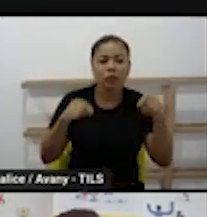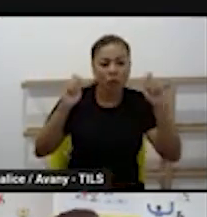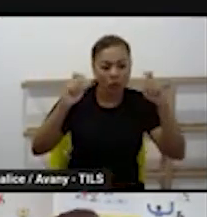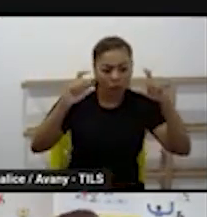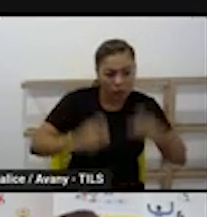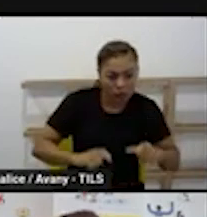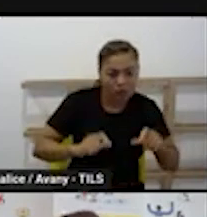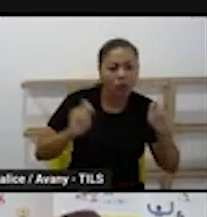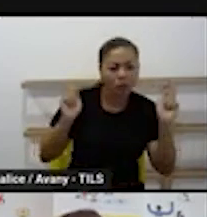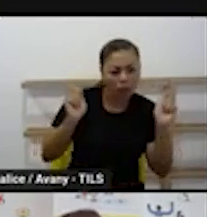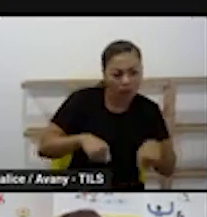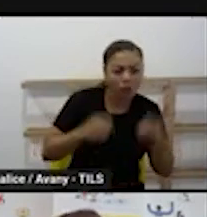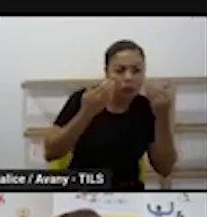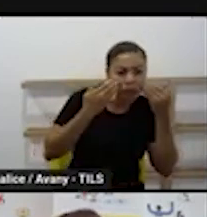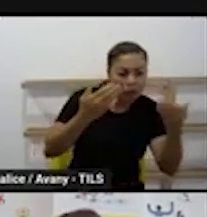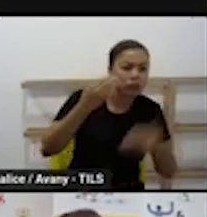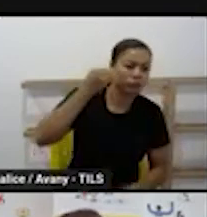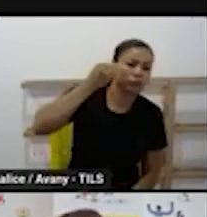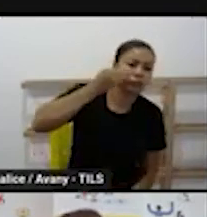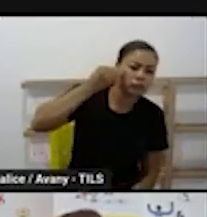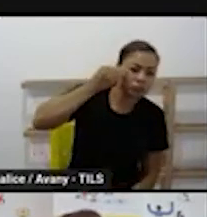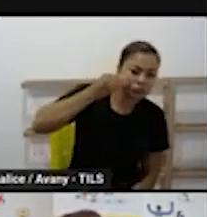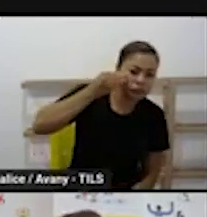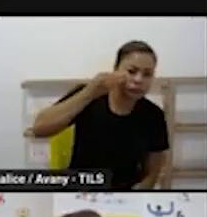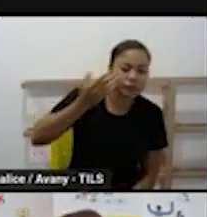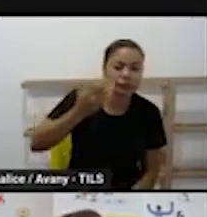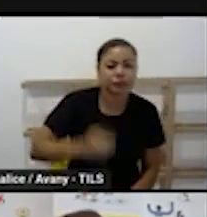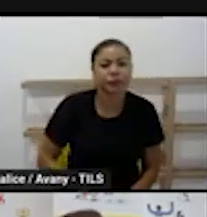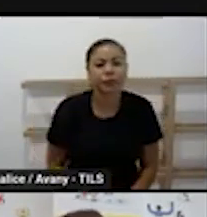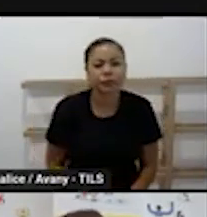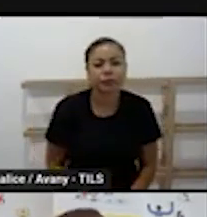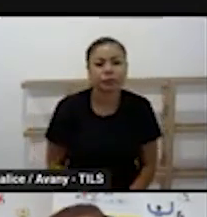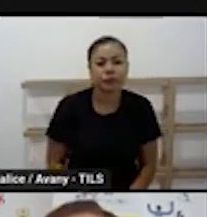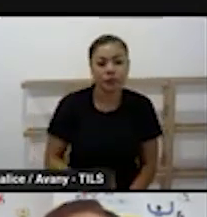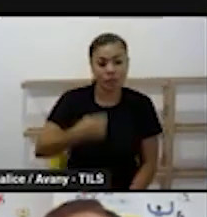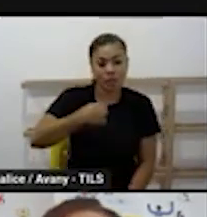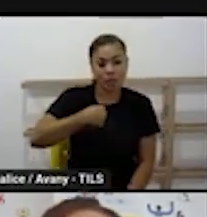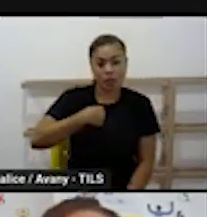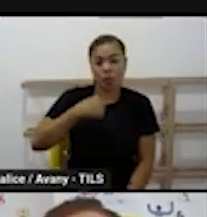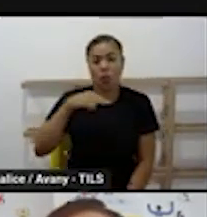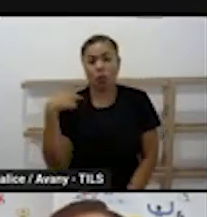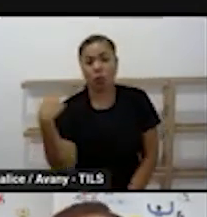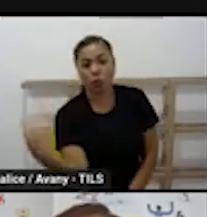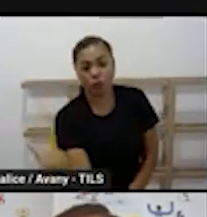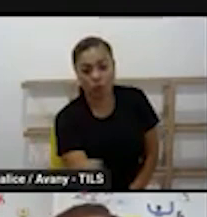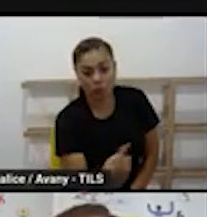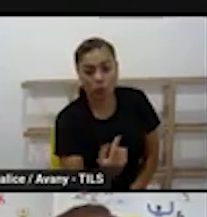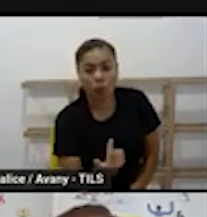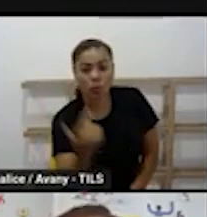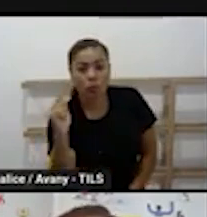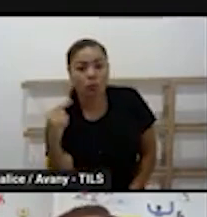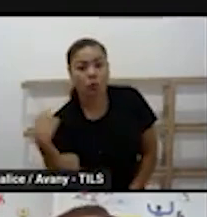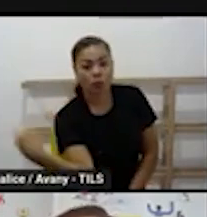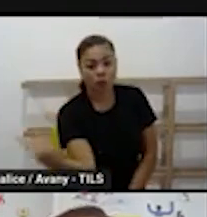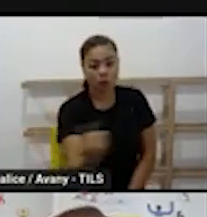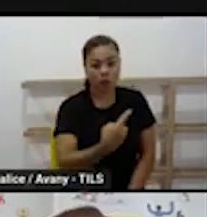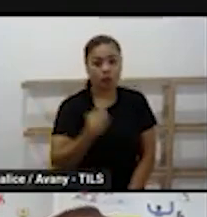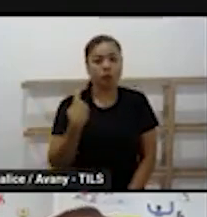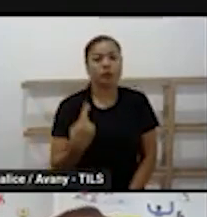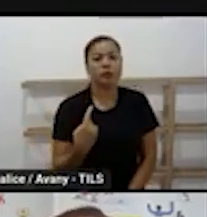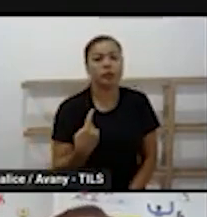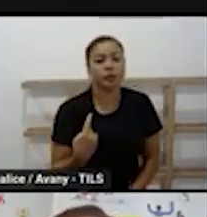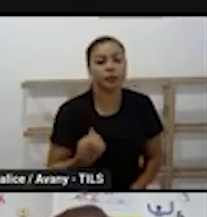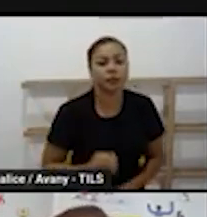interlocução, do eu, outro, nós, espaços, tempos, quantidades, relações e transformações,